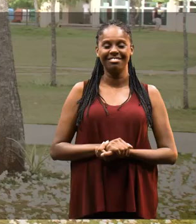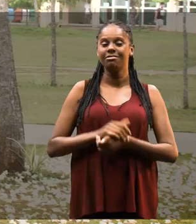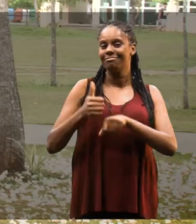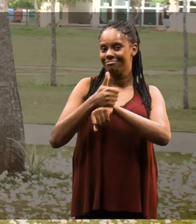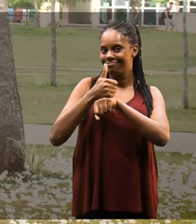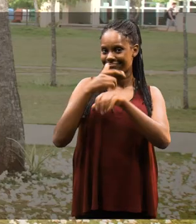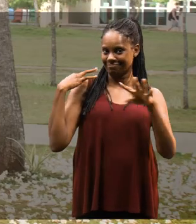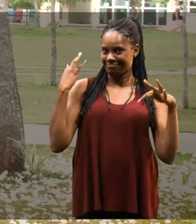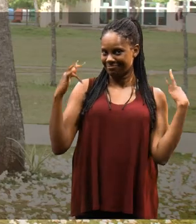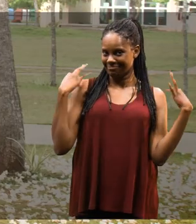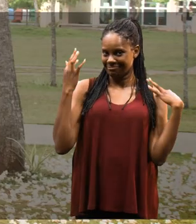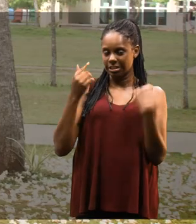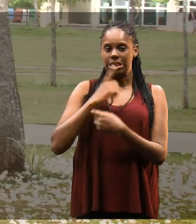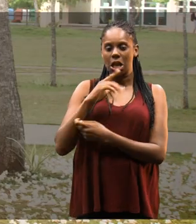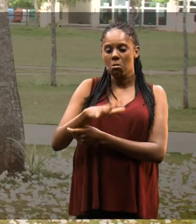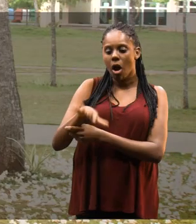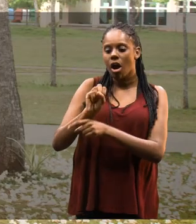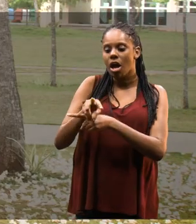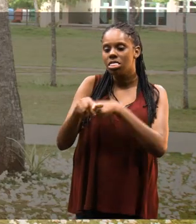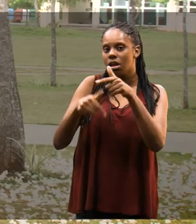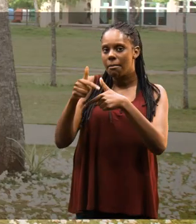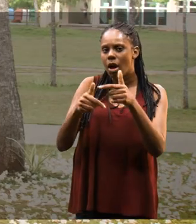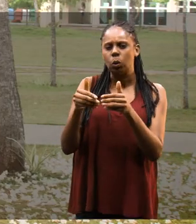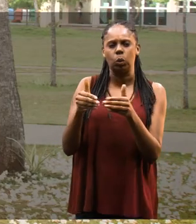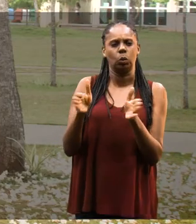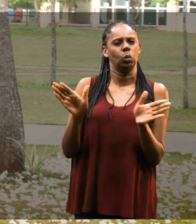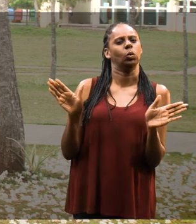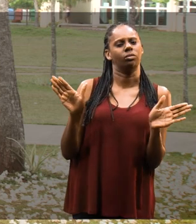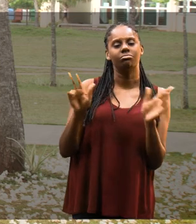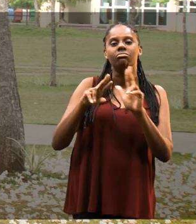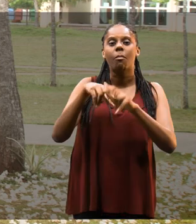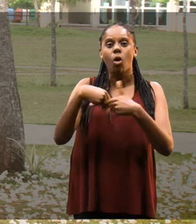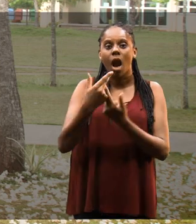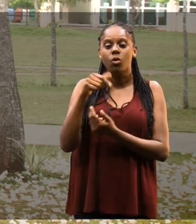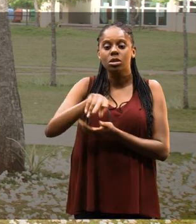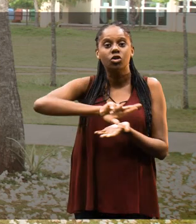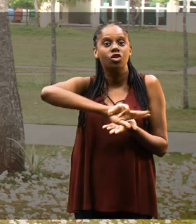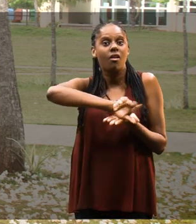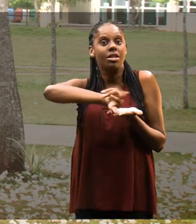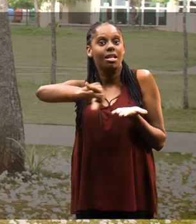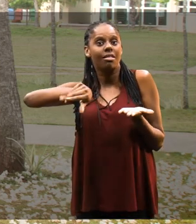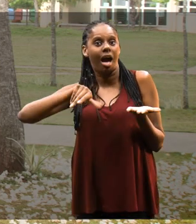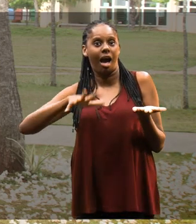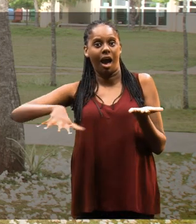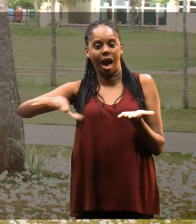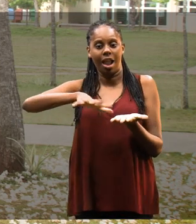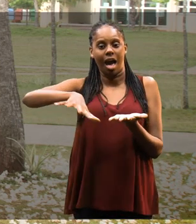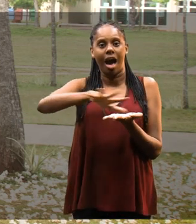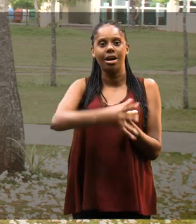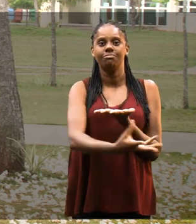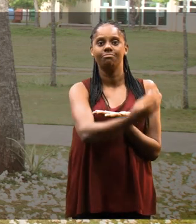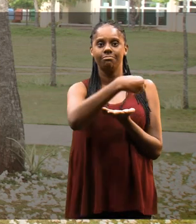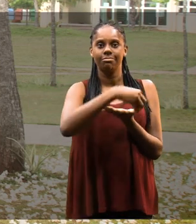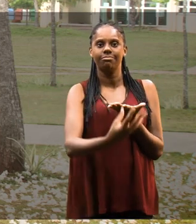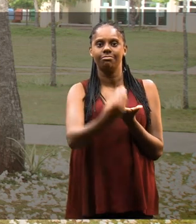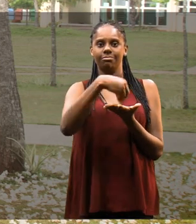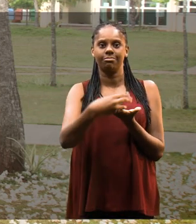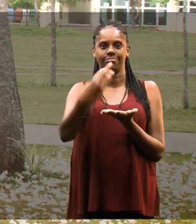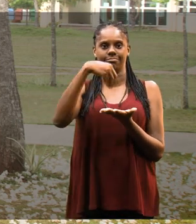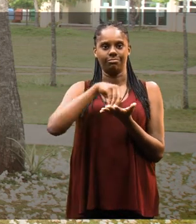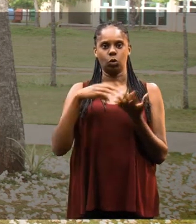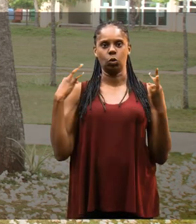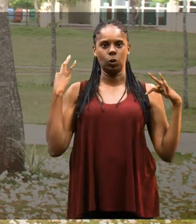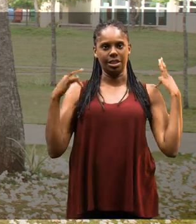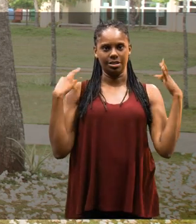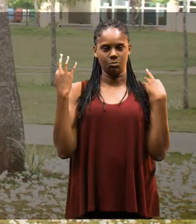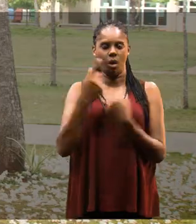estudante. O Bacharel em Turismo, ele tem um mercado de atuação bastante amplo, por conta dessa diversidade de áreas que compõem a atividade